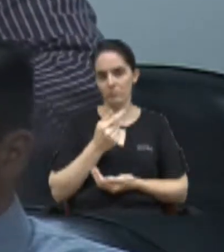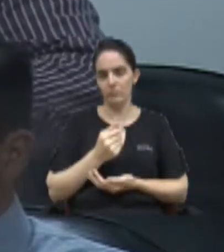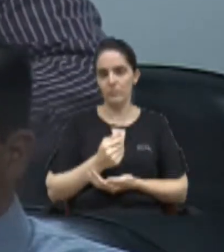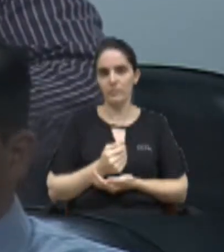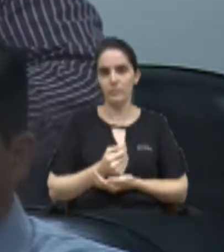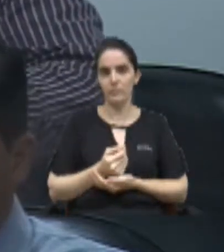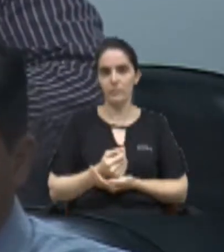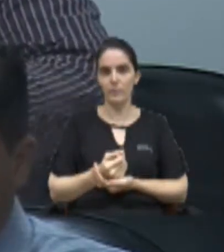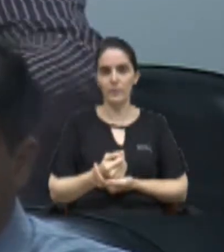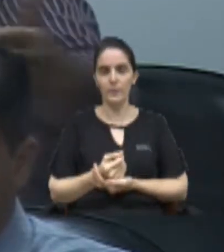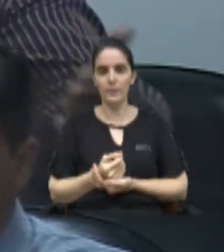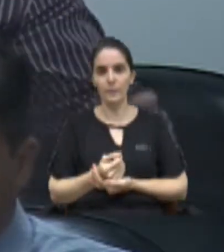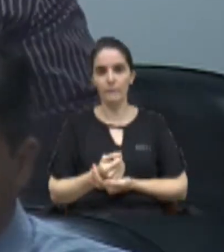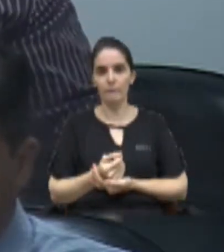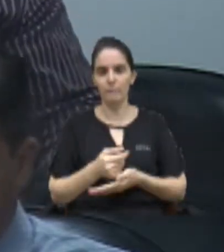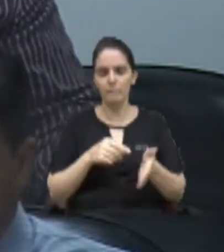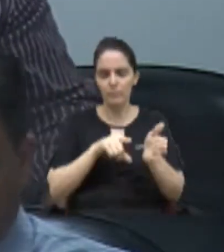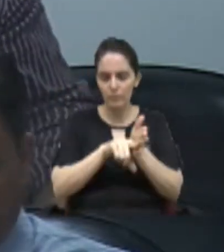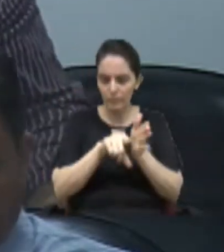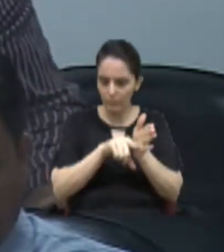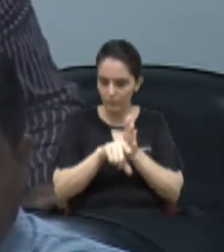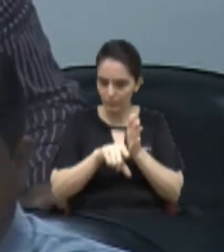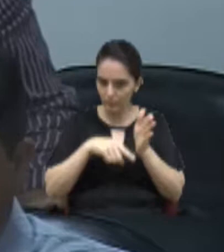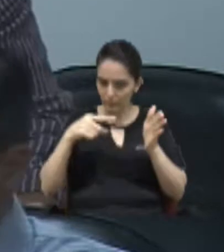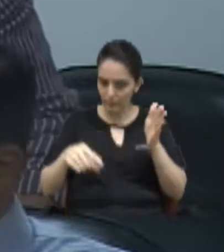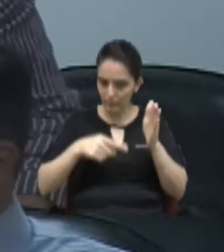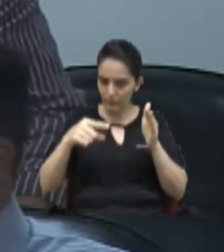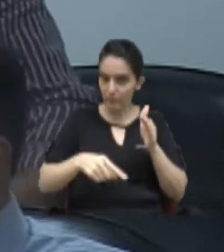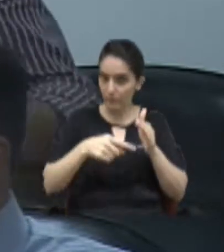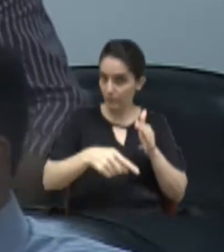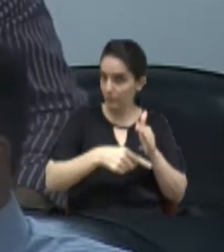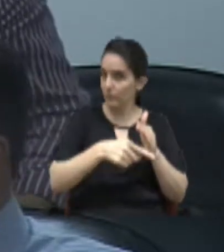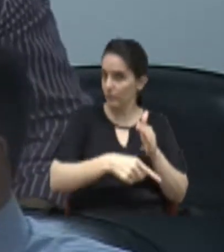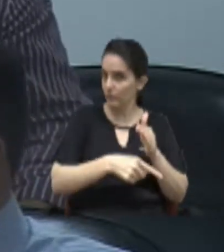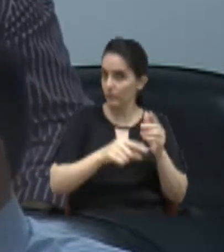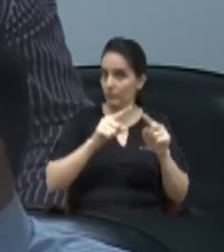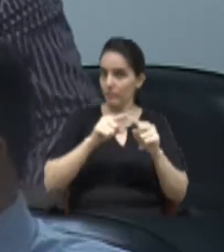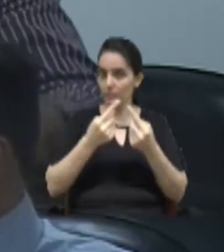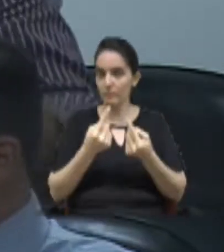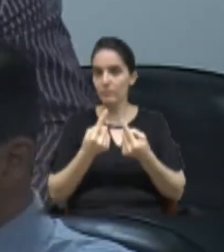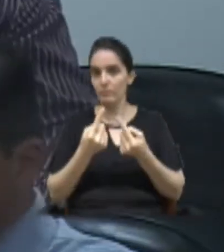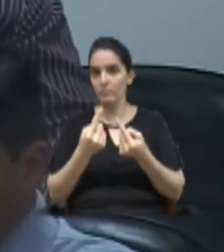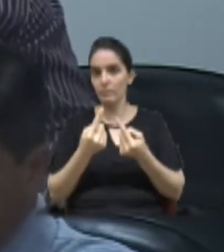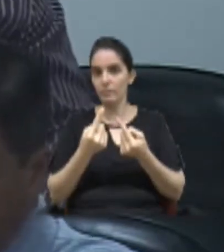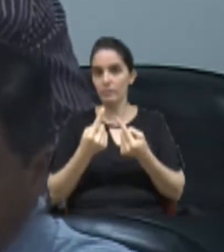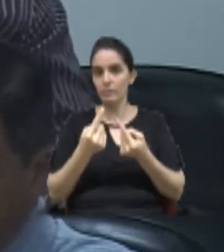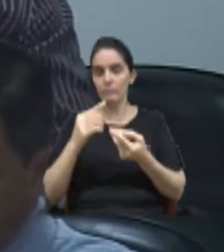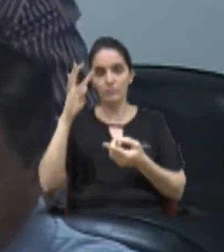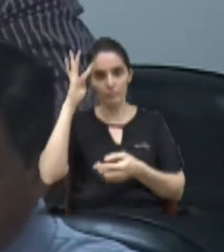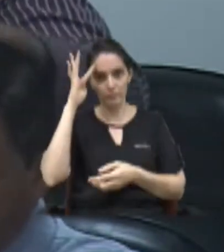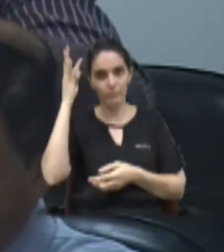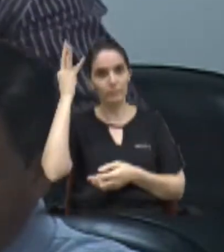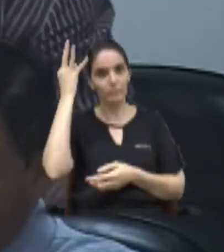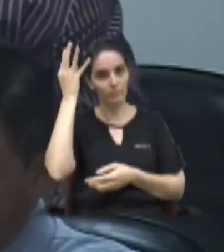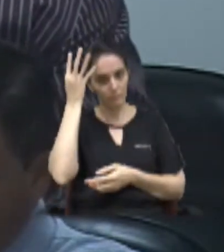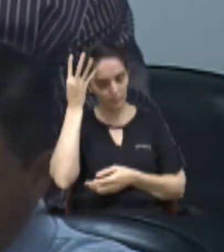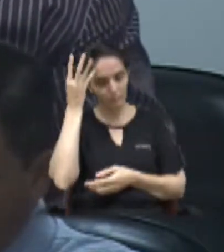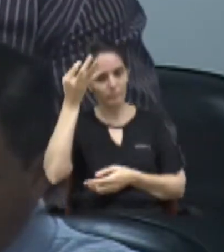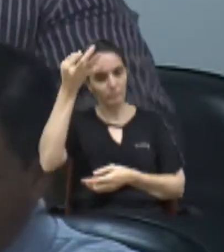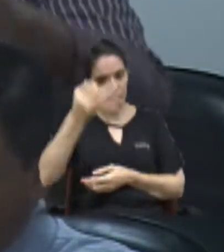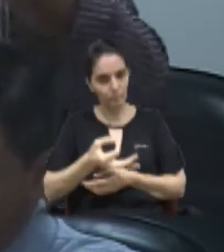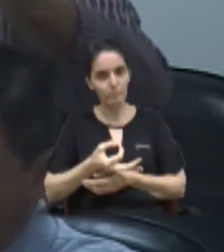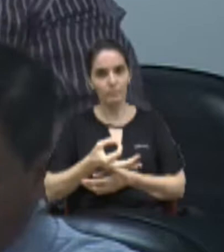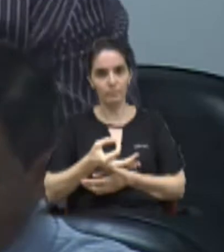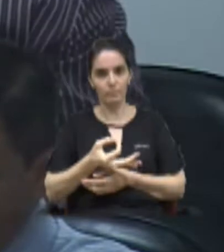até investigar mais profundo, mas que a decisão foi de extrema importância, é uma decisão certa.